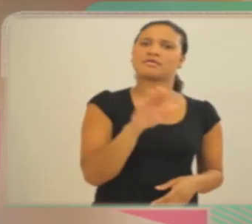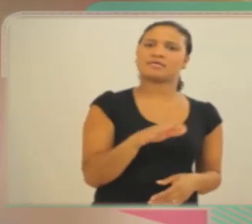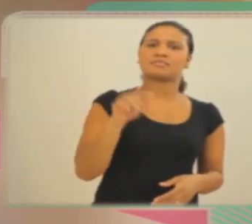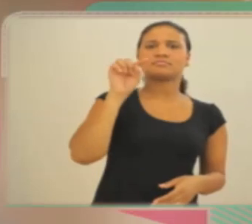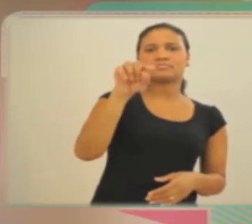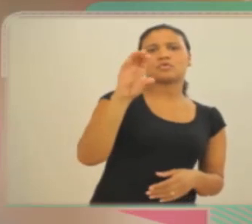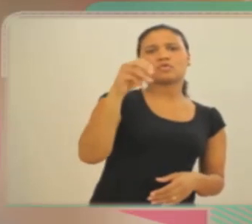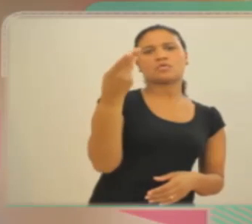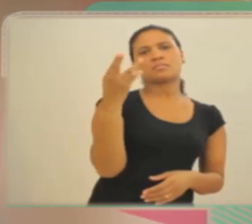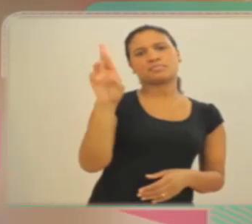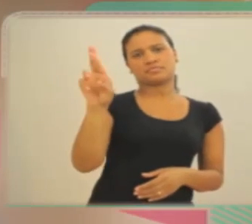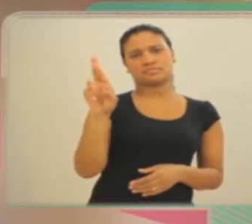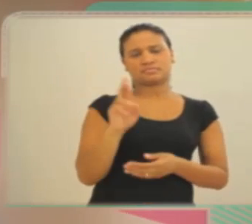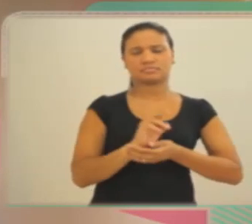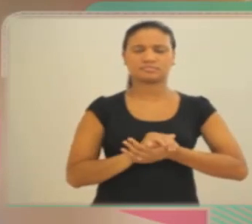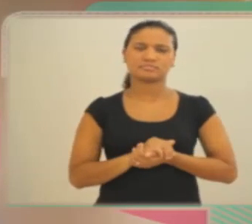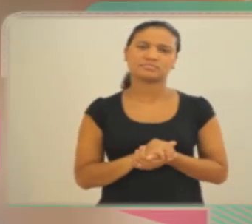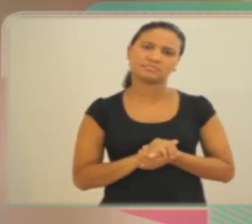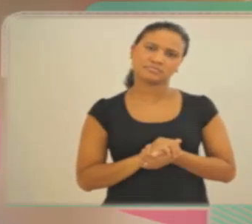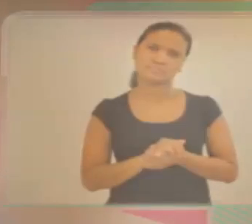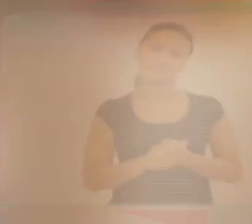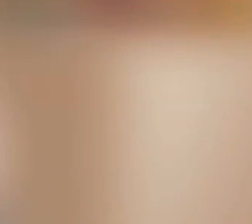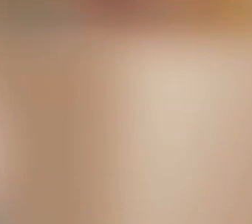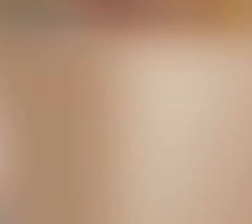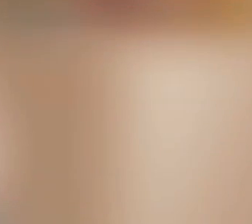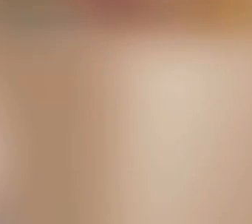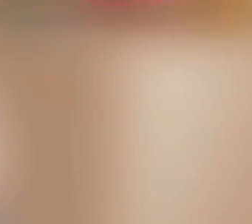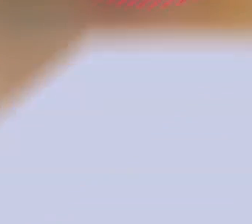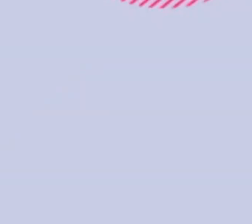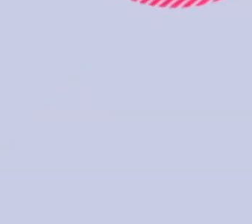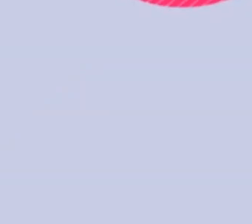.estudiodacrianca.com.br. sede no Grajaú.